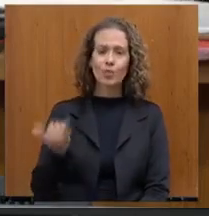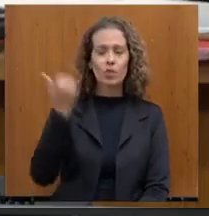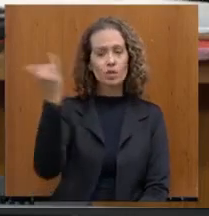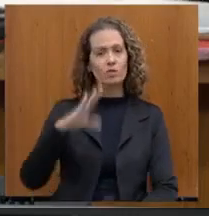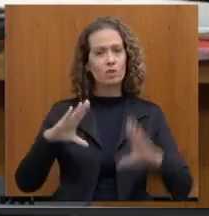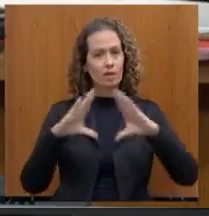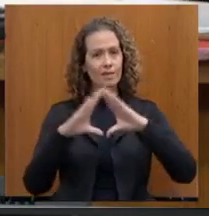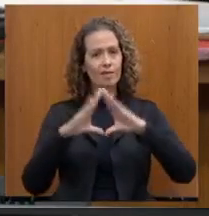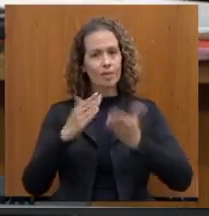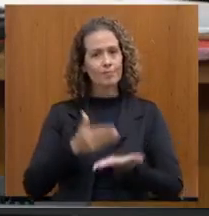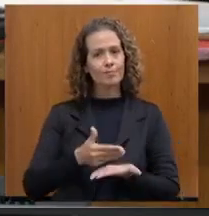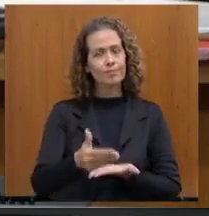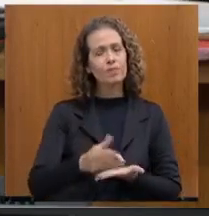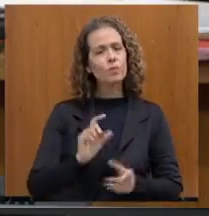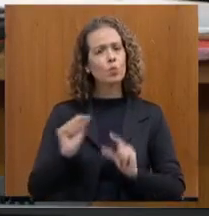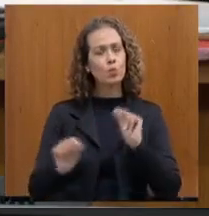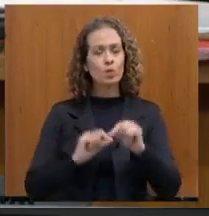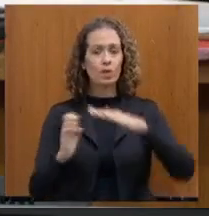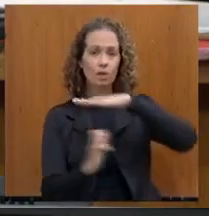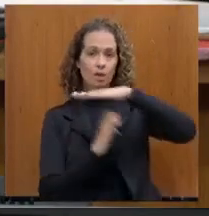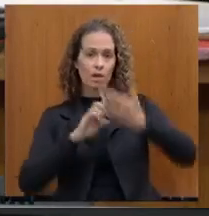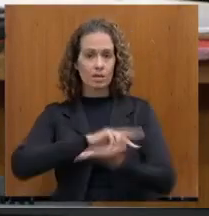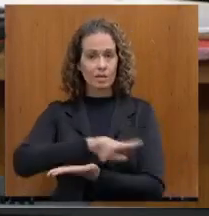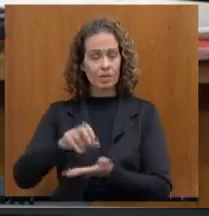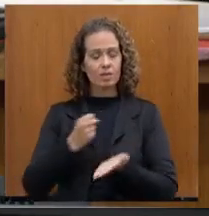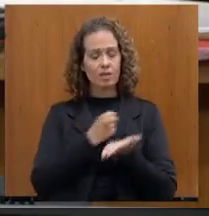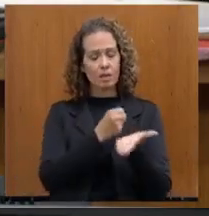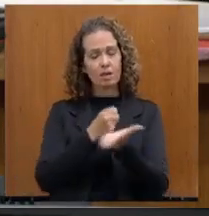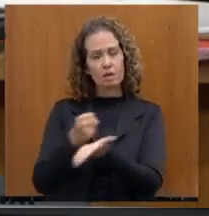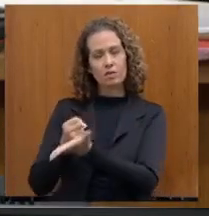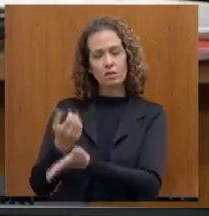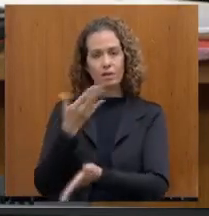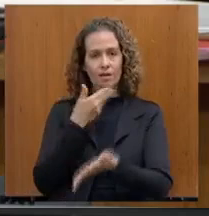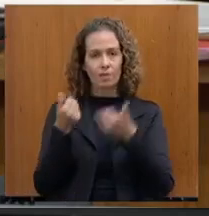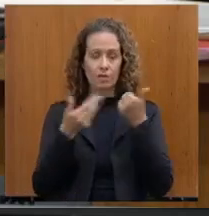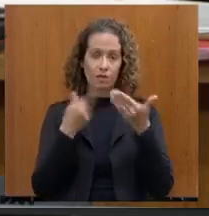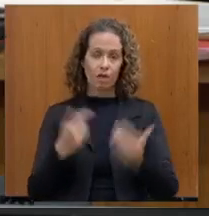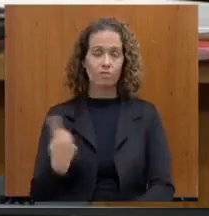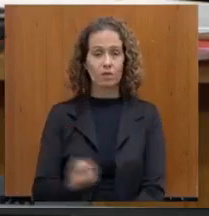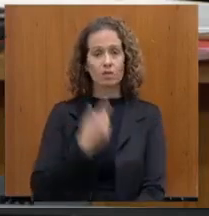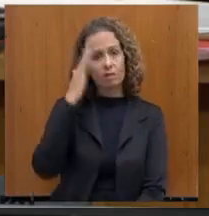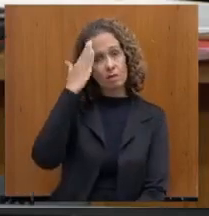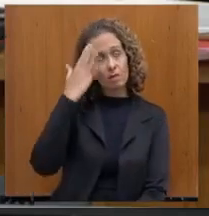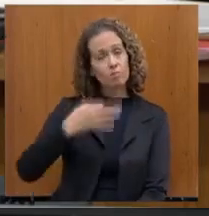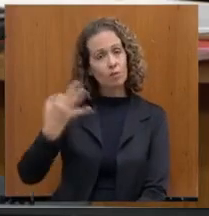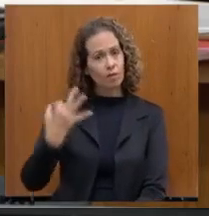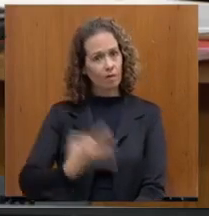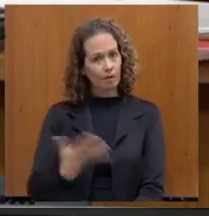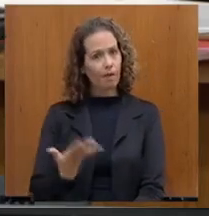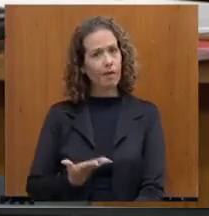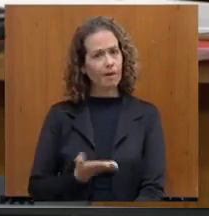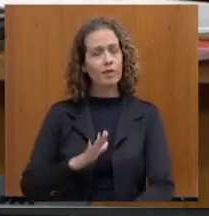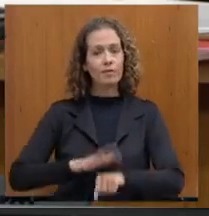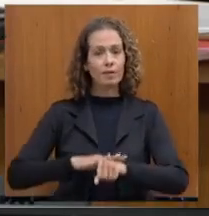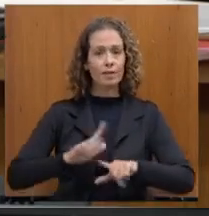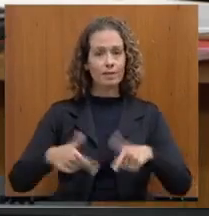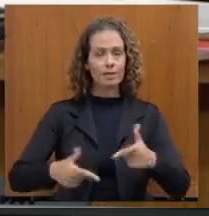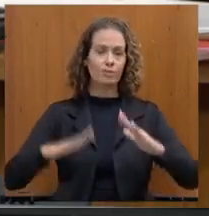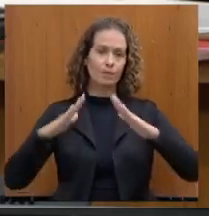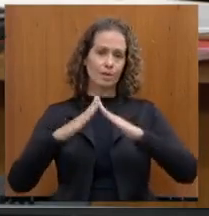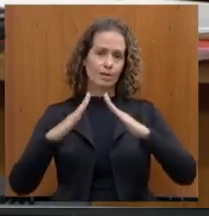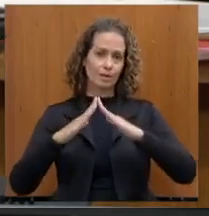sentido de ajudar as empresas a melhorar, a gente entende que foi correta essa ação da Assembleia e que